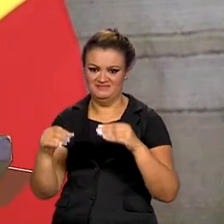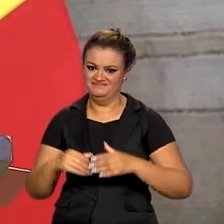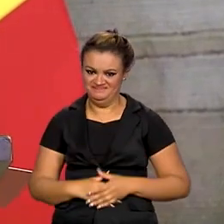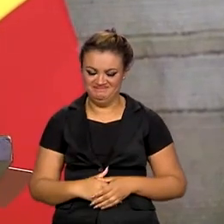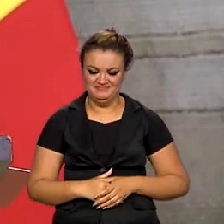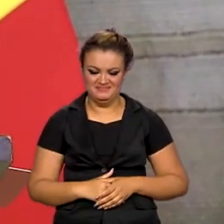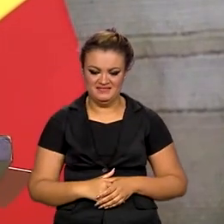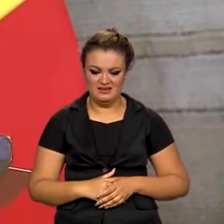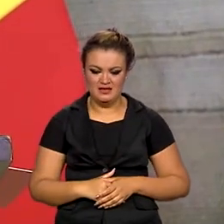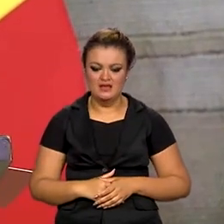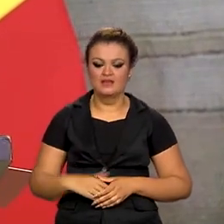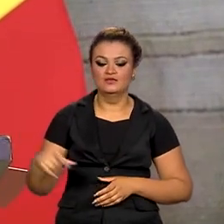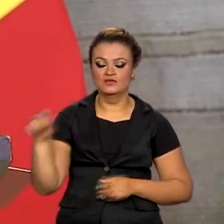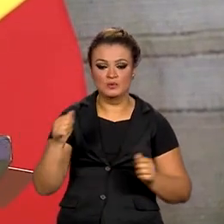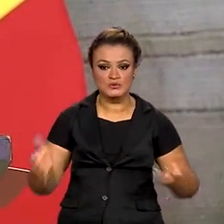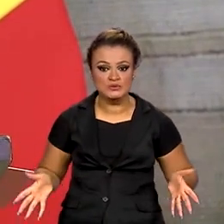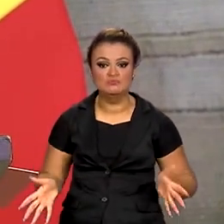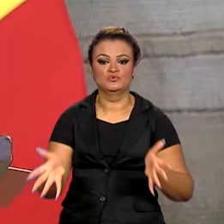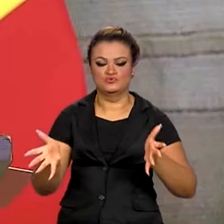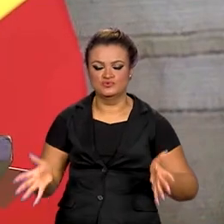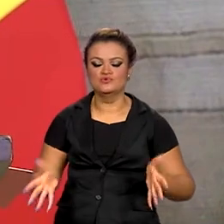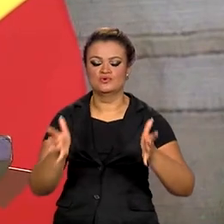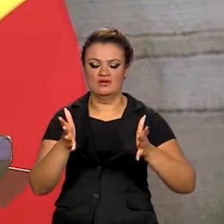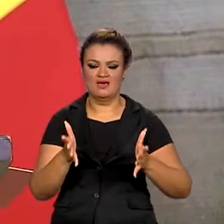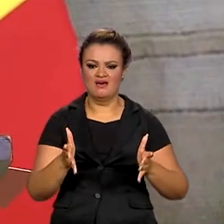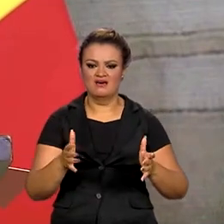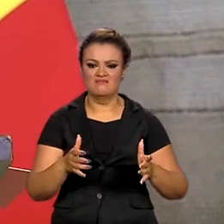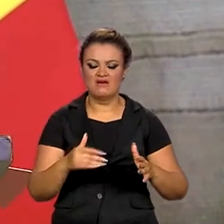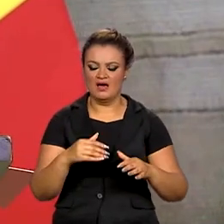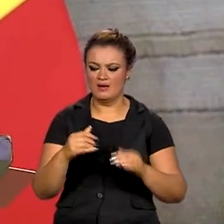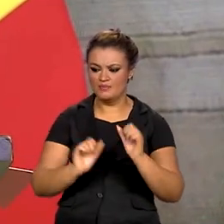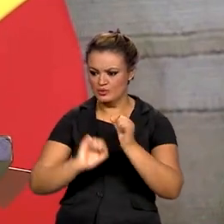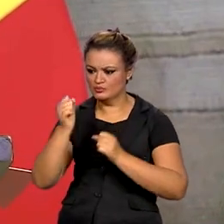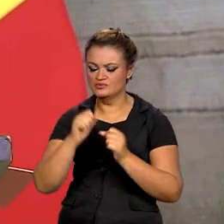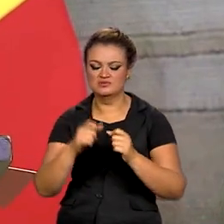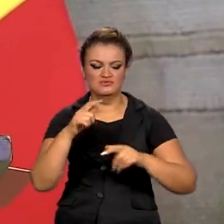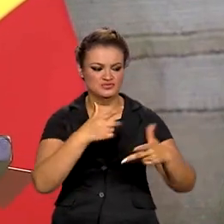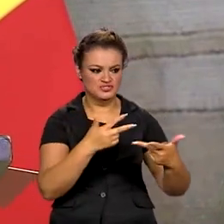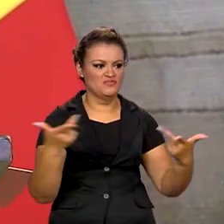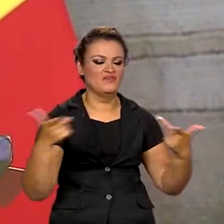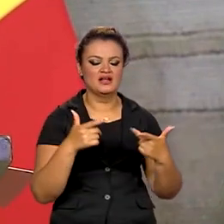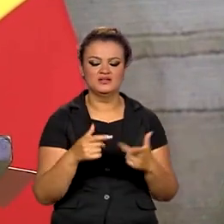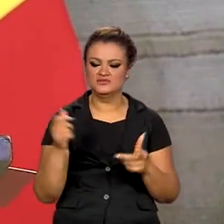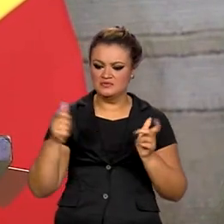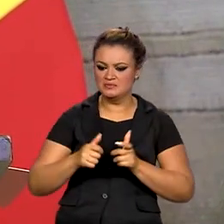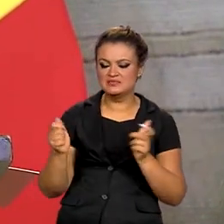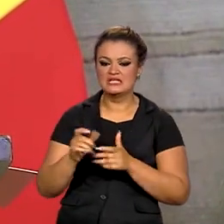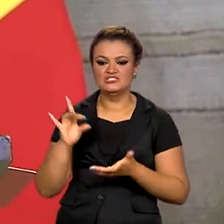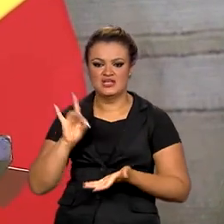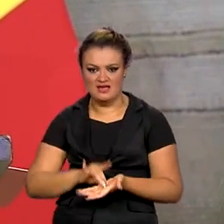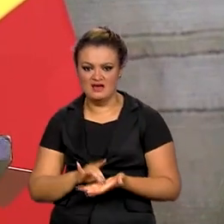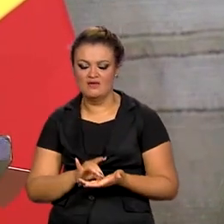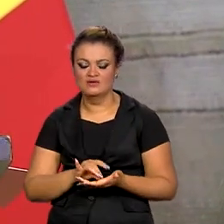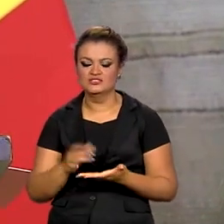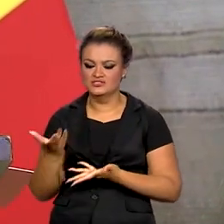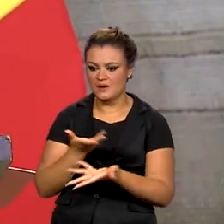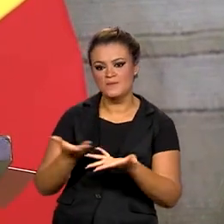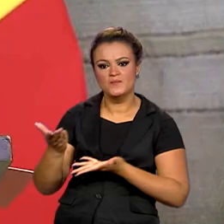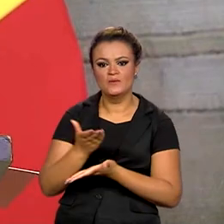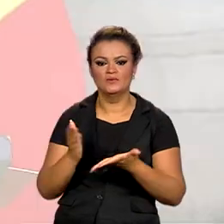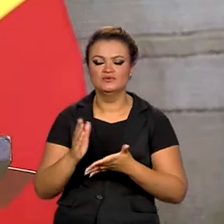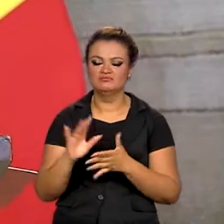Podemos impulsionar o intercâmbio de produtos de defesa com possibilidades reais de cooperação científica e